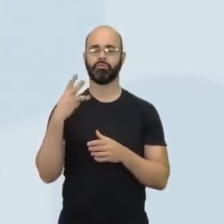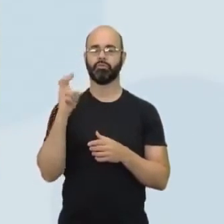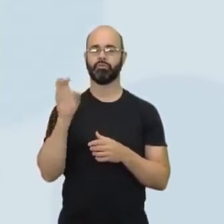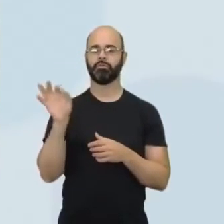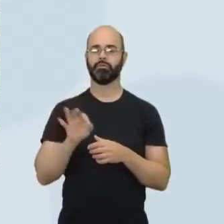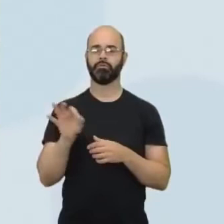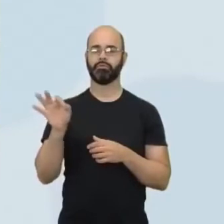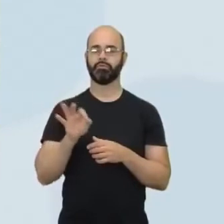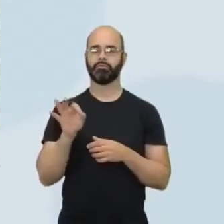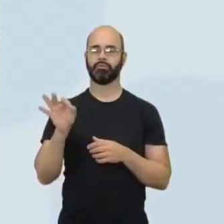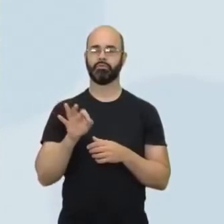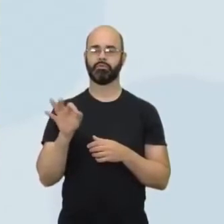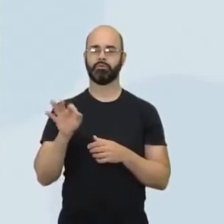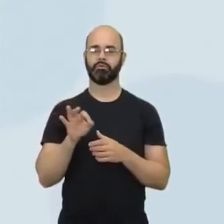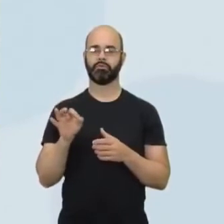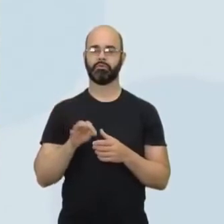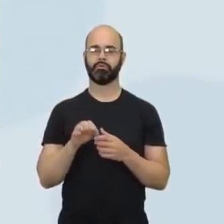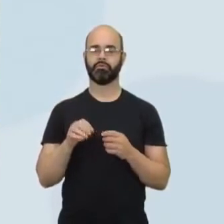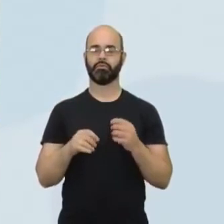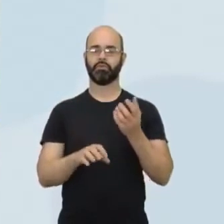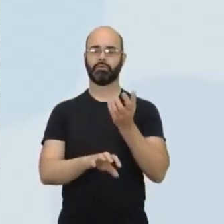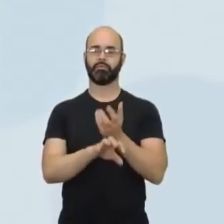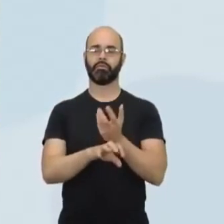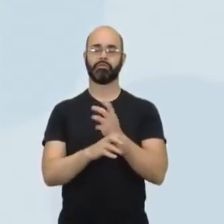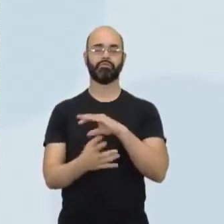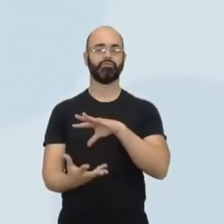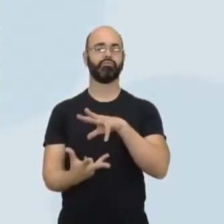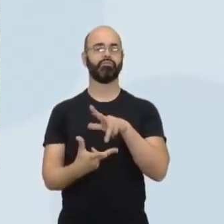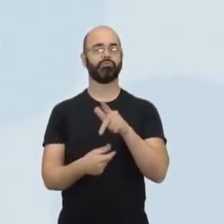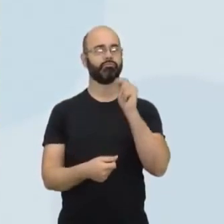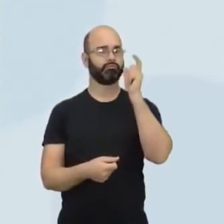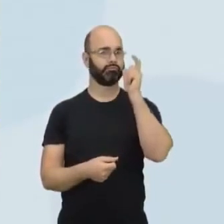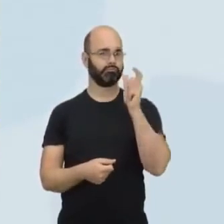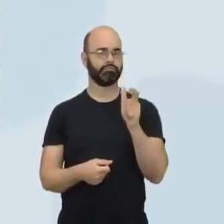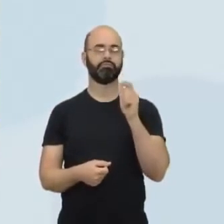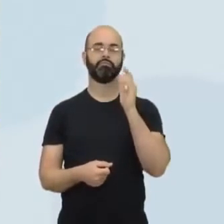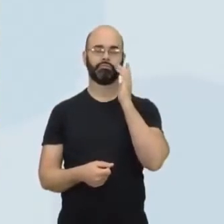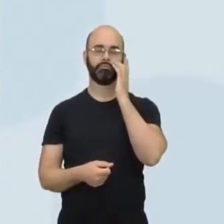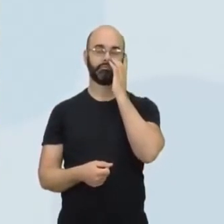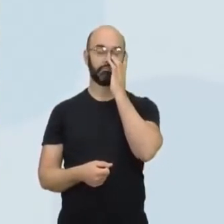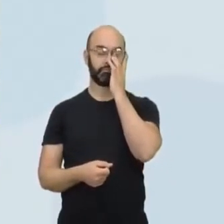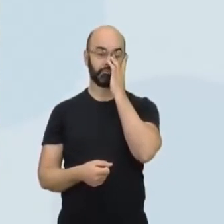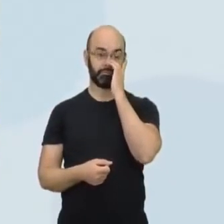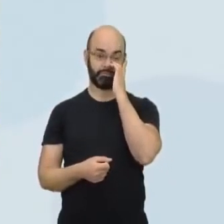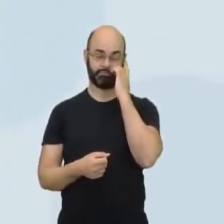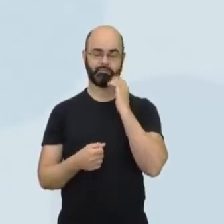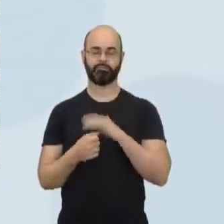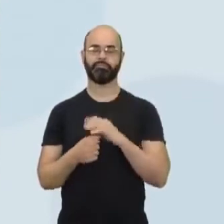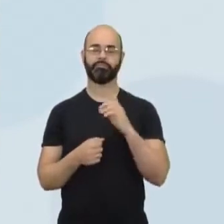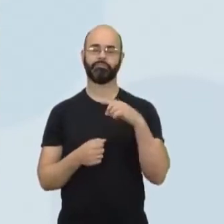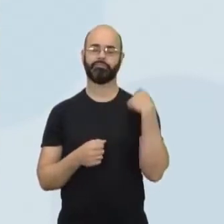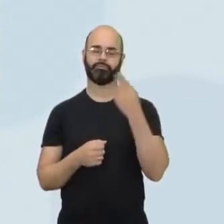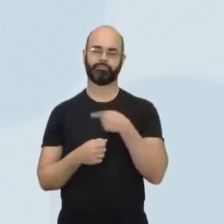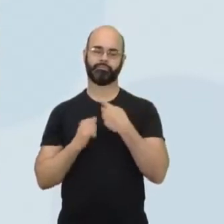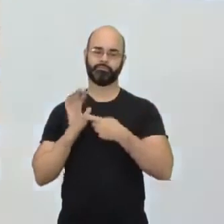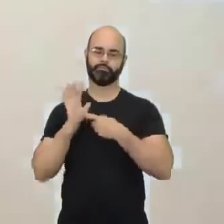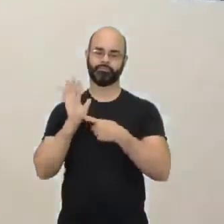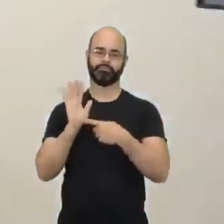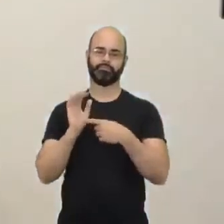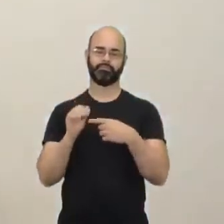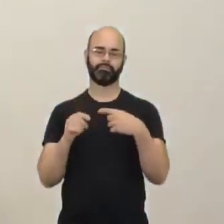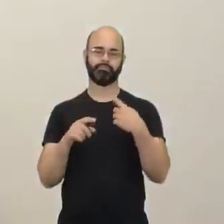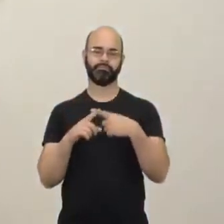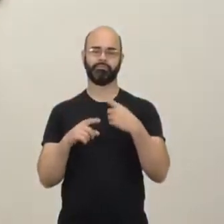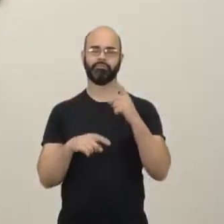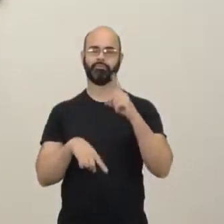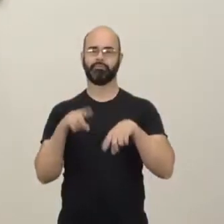% do abacaxi mundial. E é isso que é interessante a gente retratar, né? A gente acaba retratando aí vários